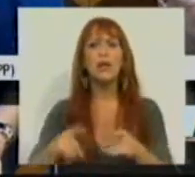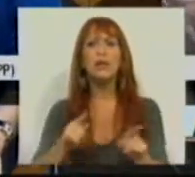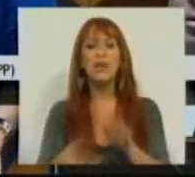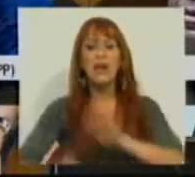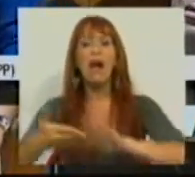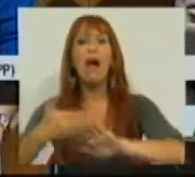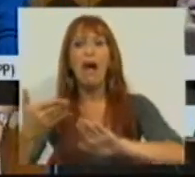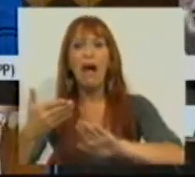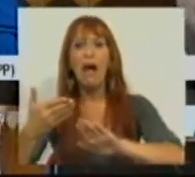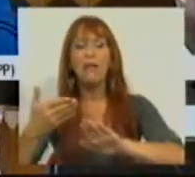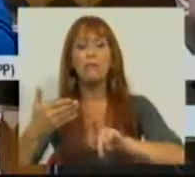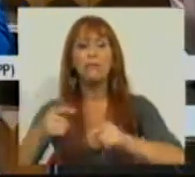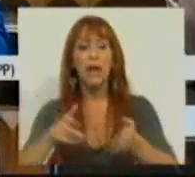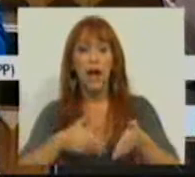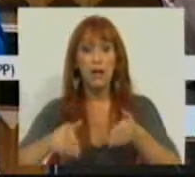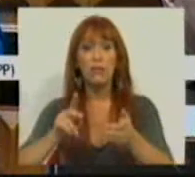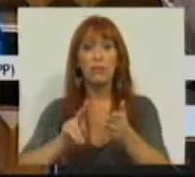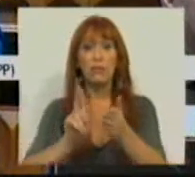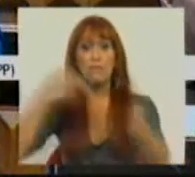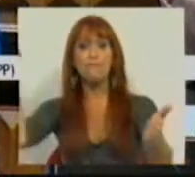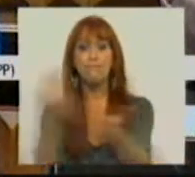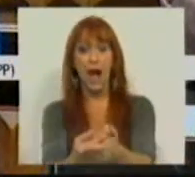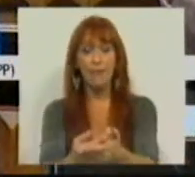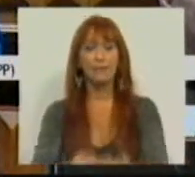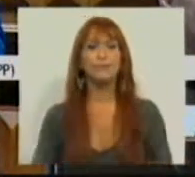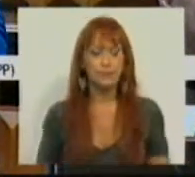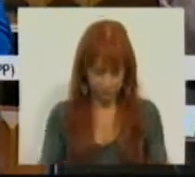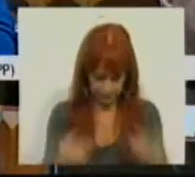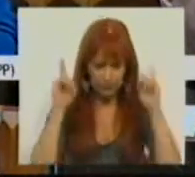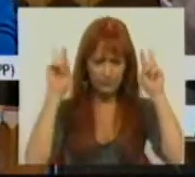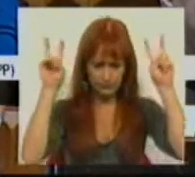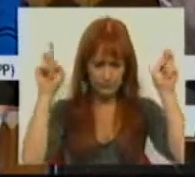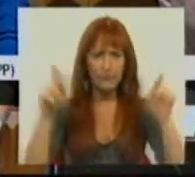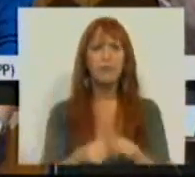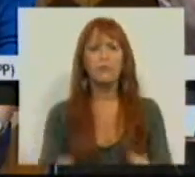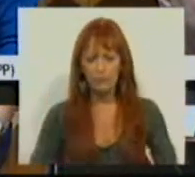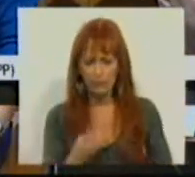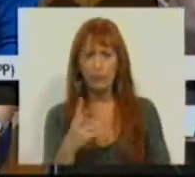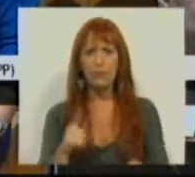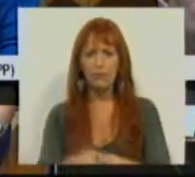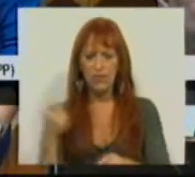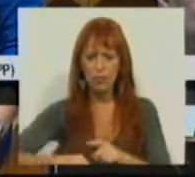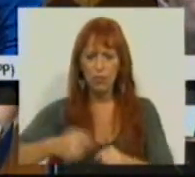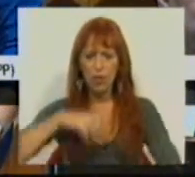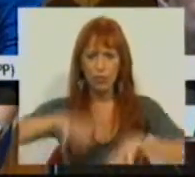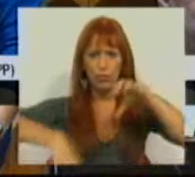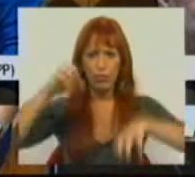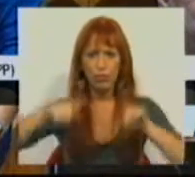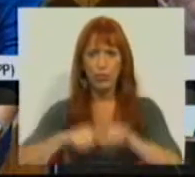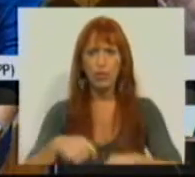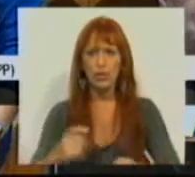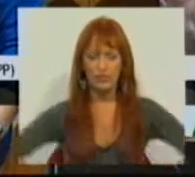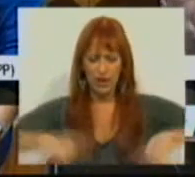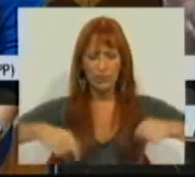pressa, em caminho o chão tropeça. Foi assim com o pacote de arrendamento urbano e de